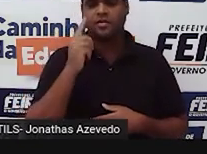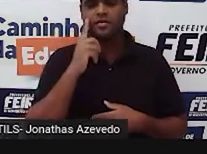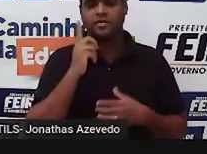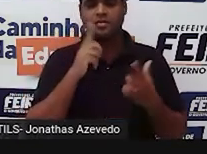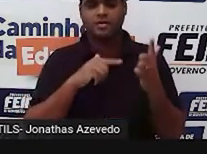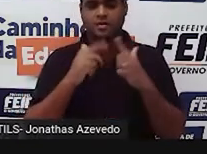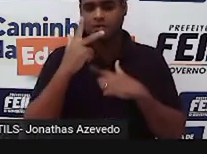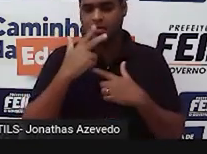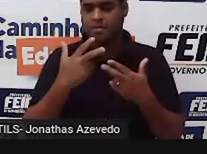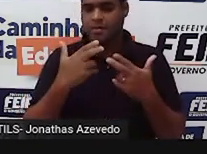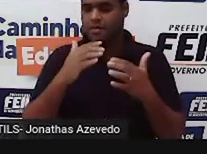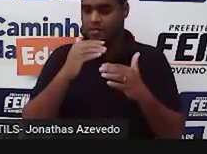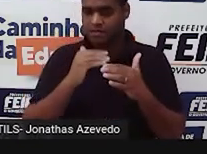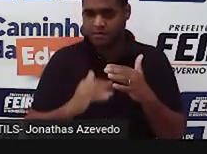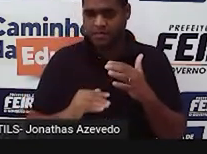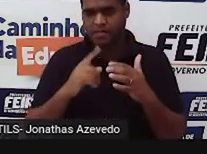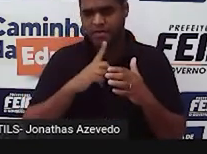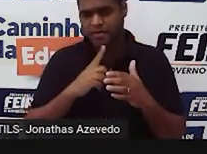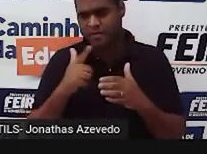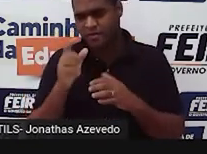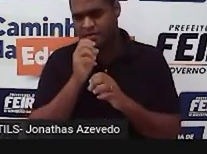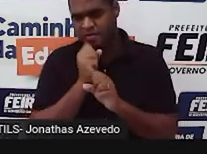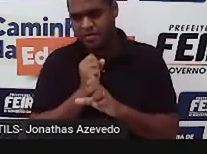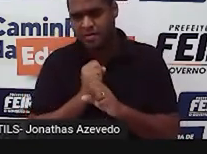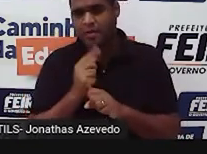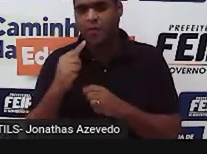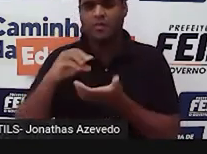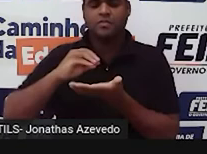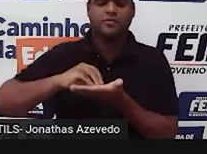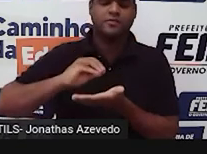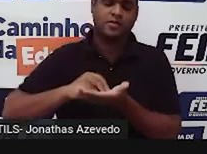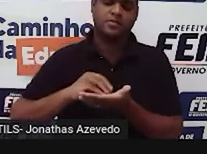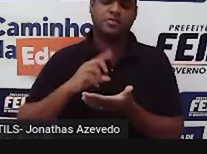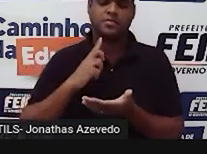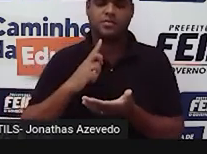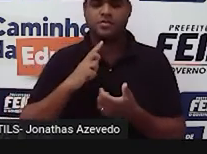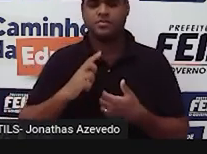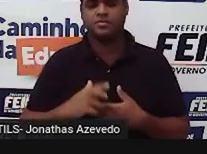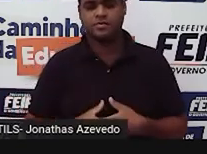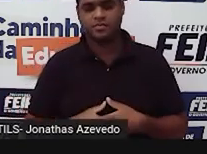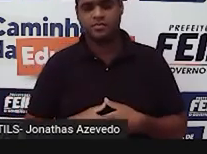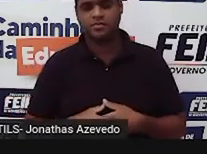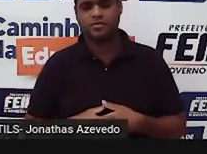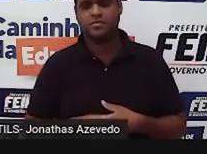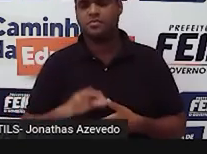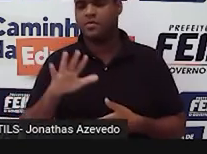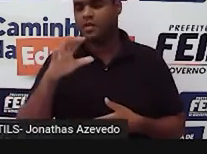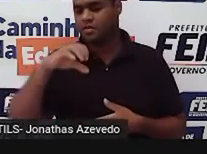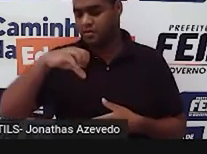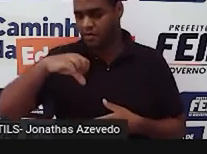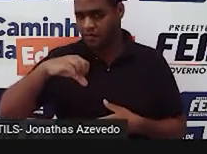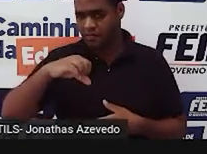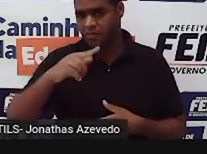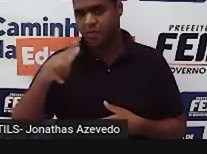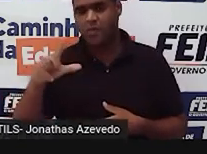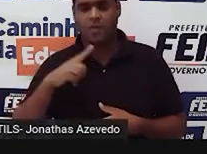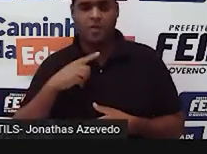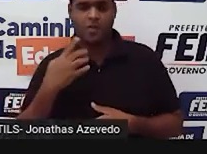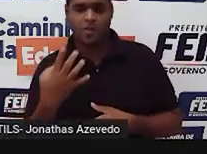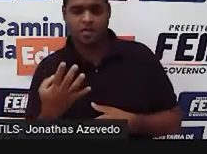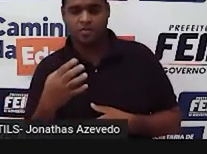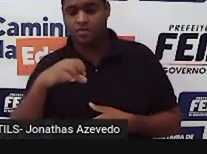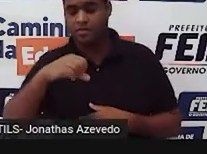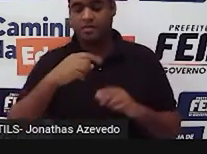do que a soma dos outros dois que sobraram. Agora, quem sobrou foi o 9 e o 4. Aí, eu vou fazer 9 mais